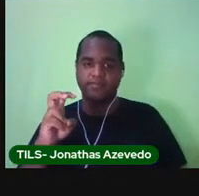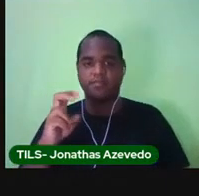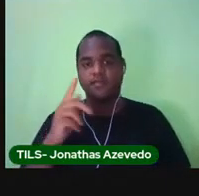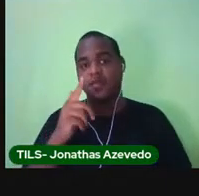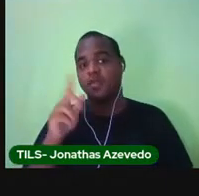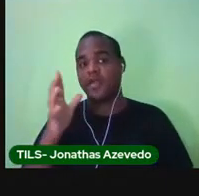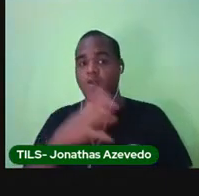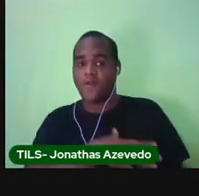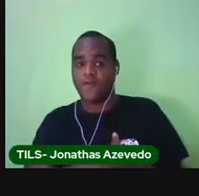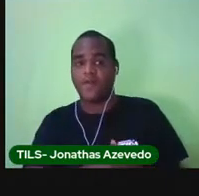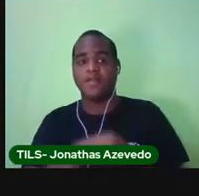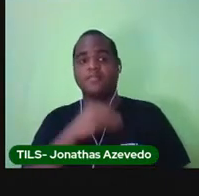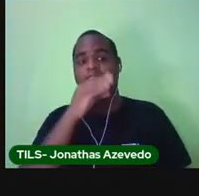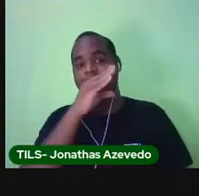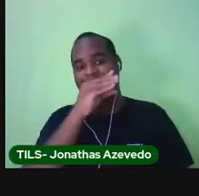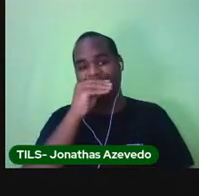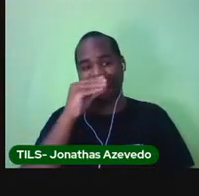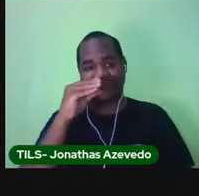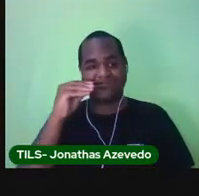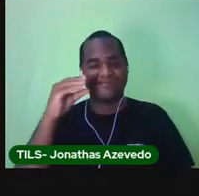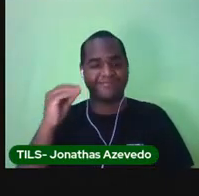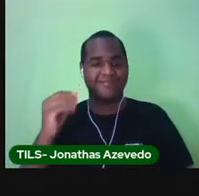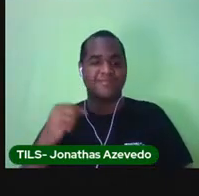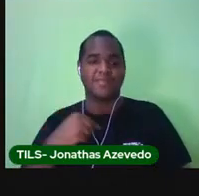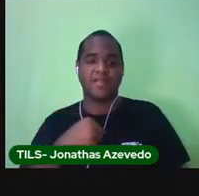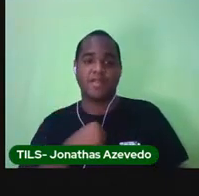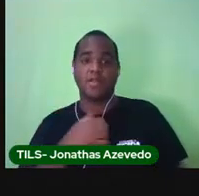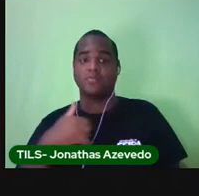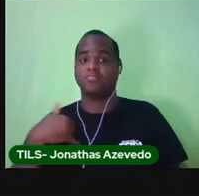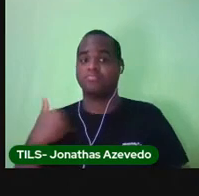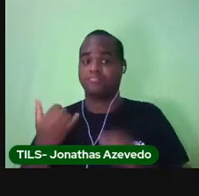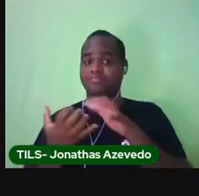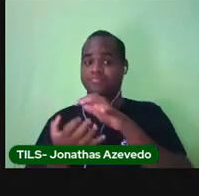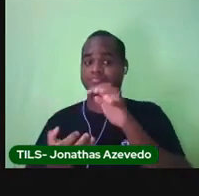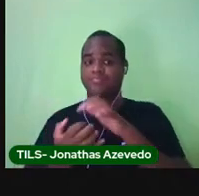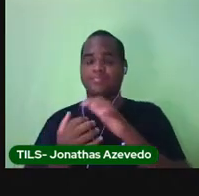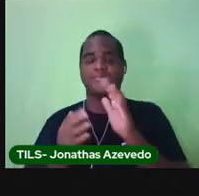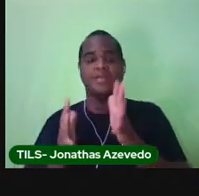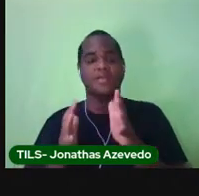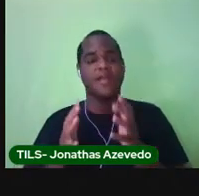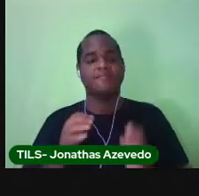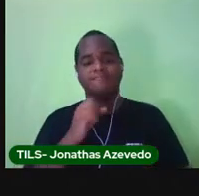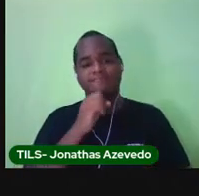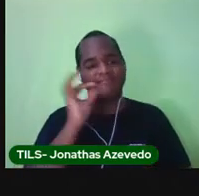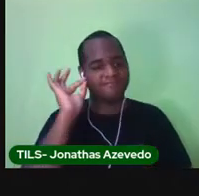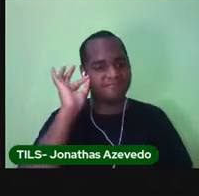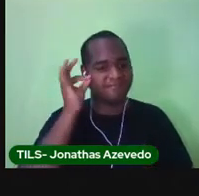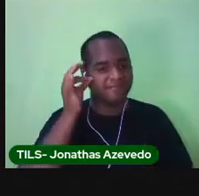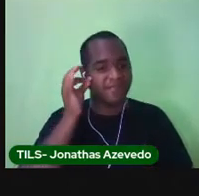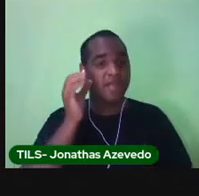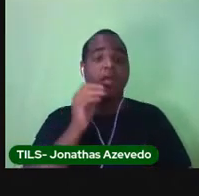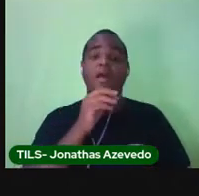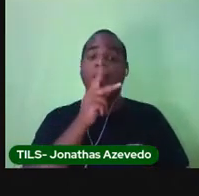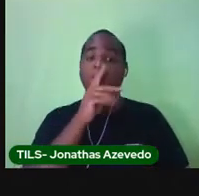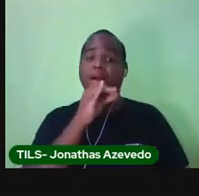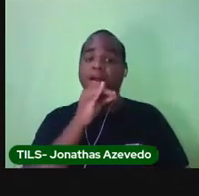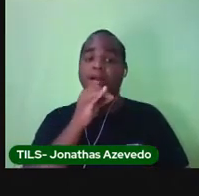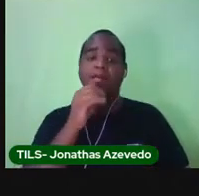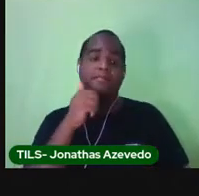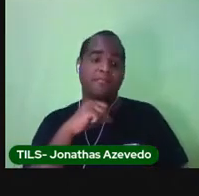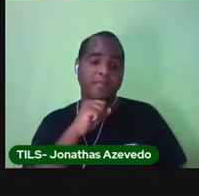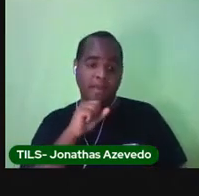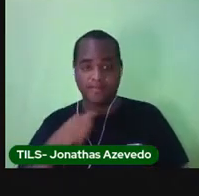uma filha adolescente. Eu sou adulta e os meus pais já estão na velhice.